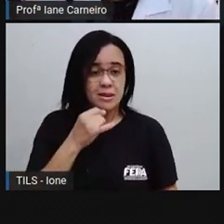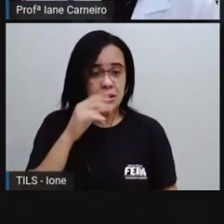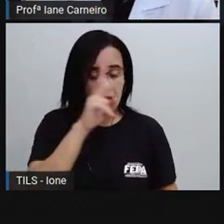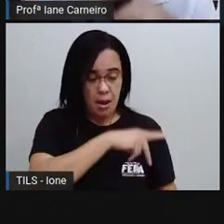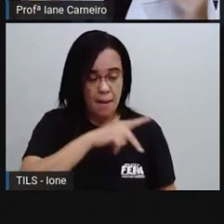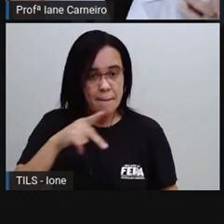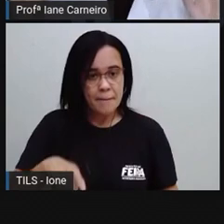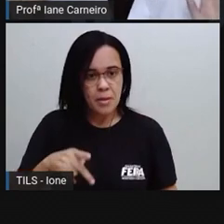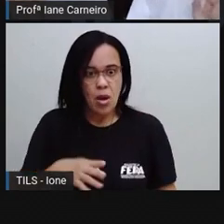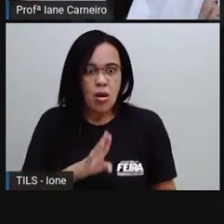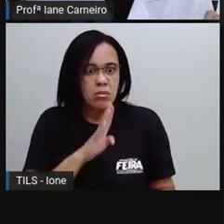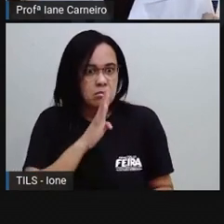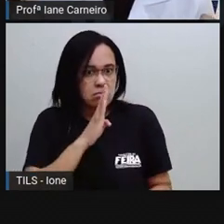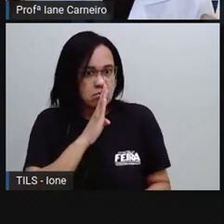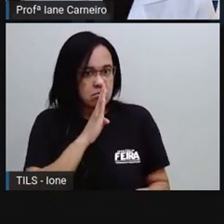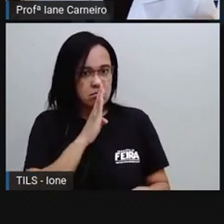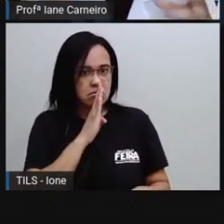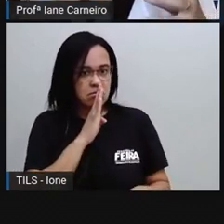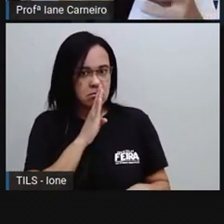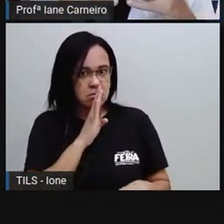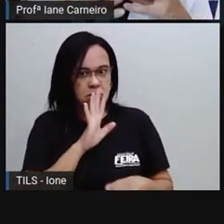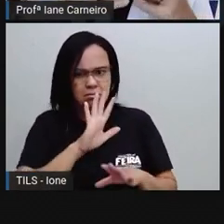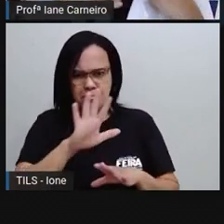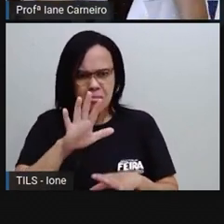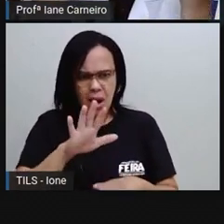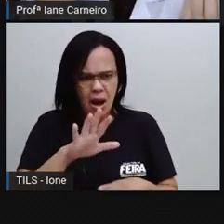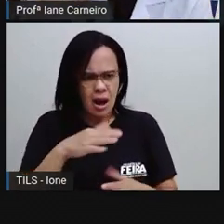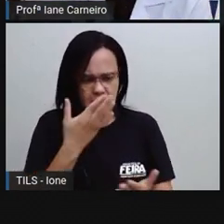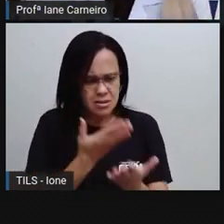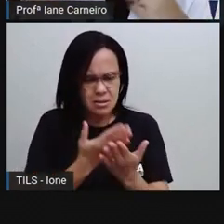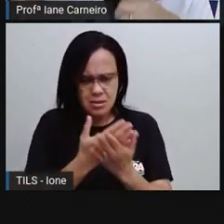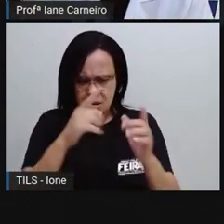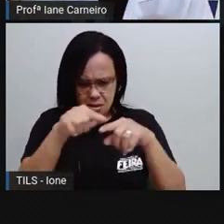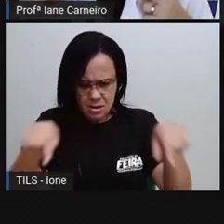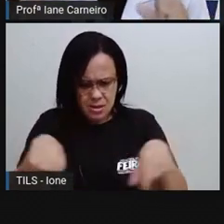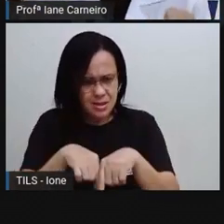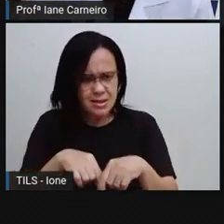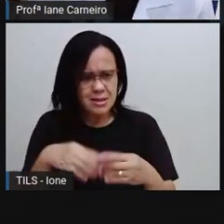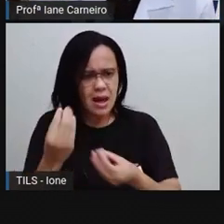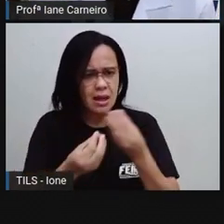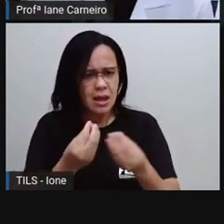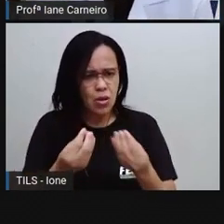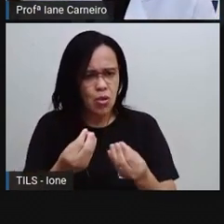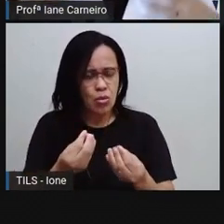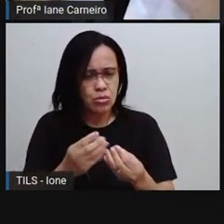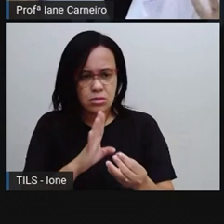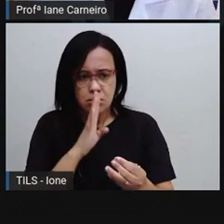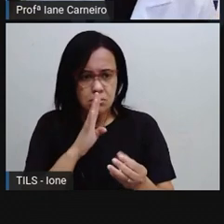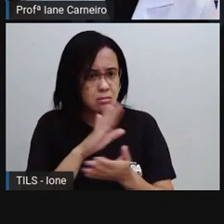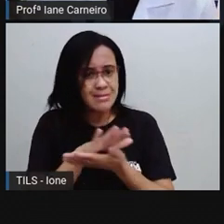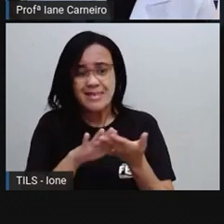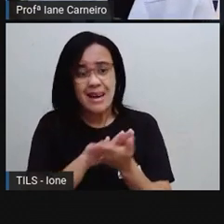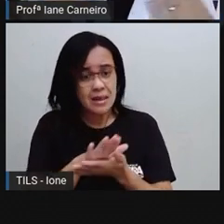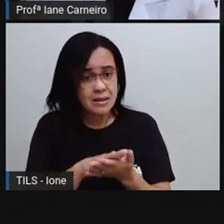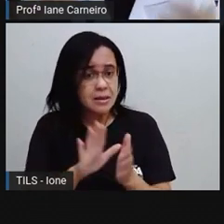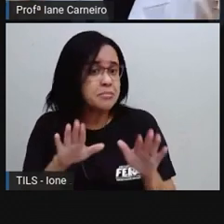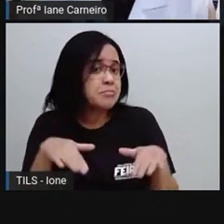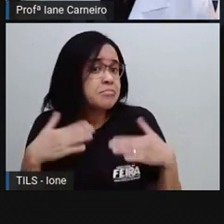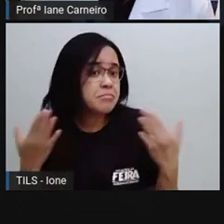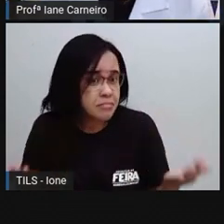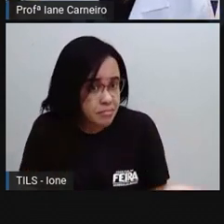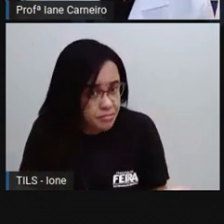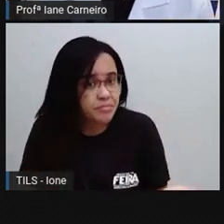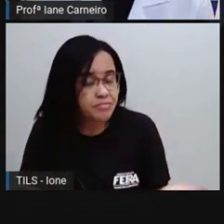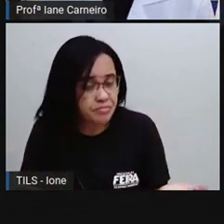silêncio e a turma não fez silêncio. E aí vai ter um conflito entre vocês e a Pró naquele momento, né? E aí, os conflitos